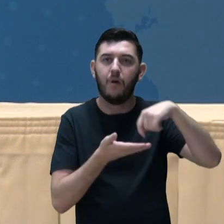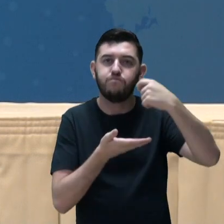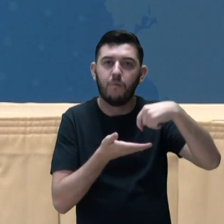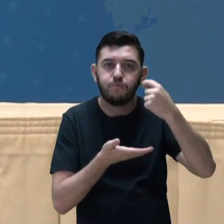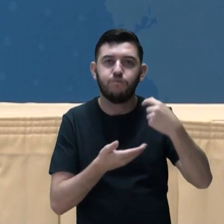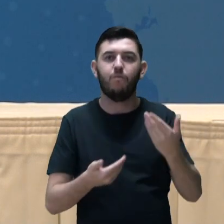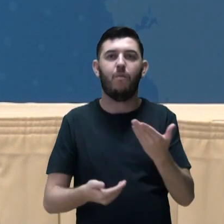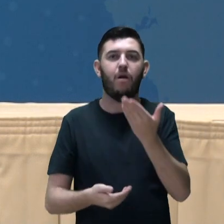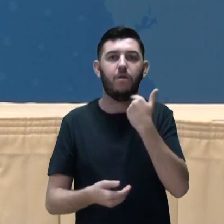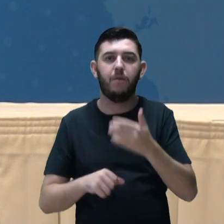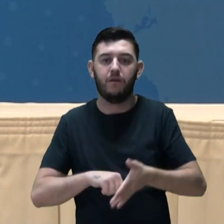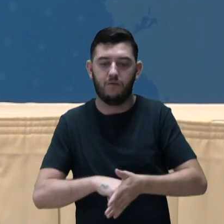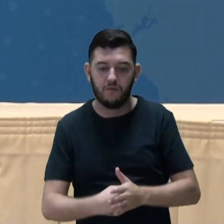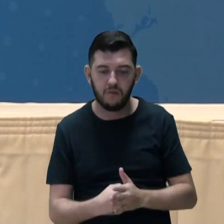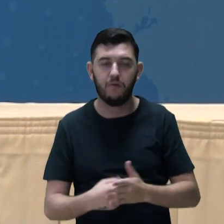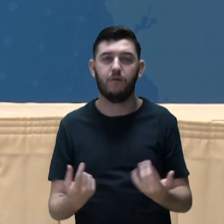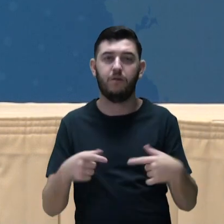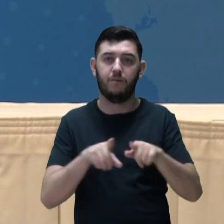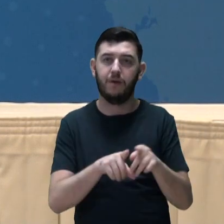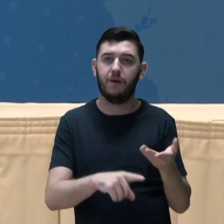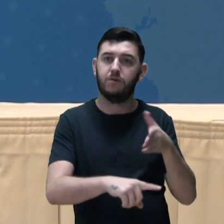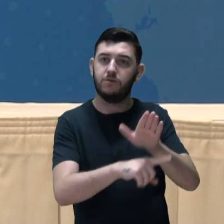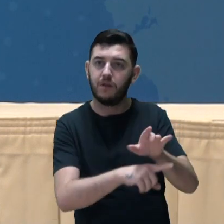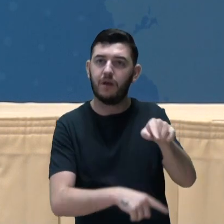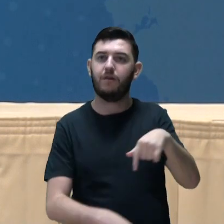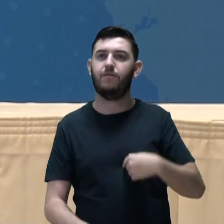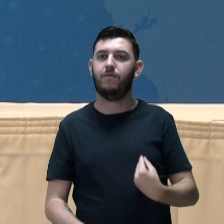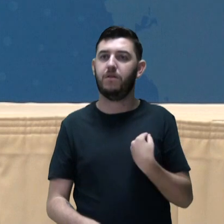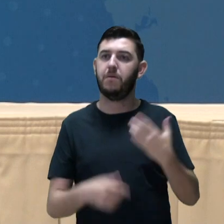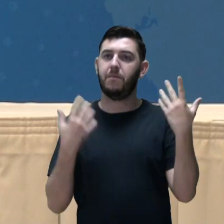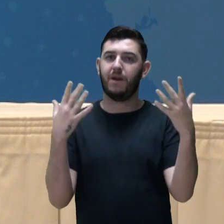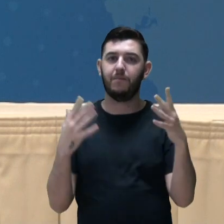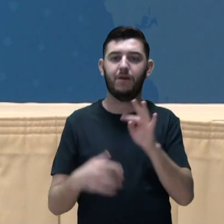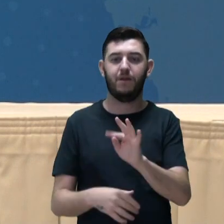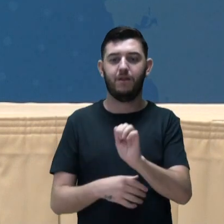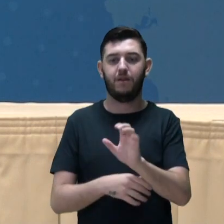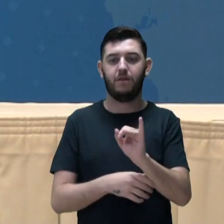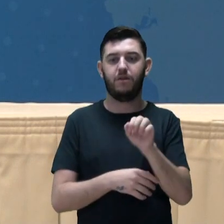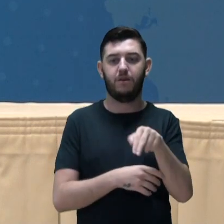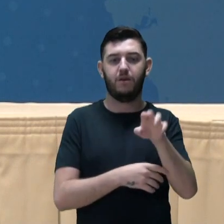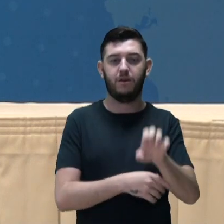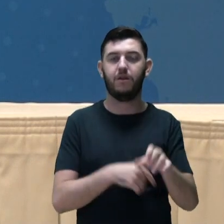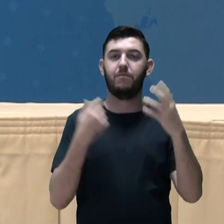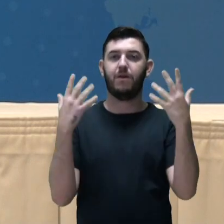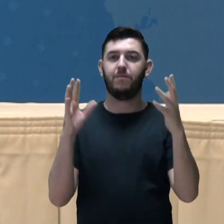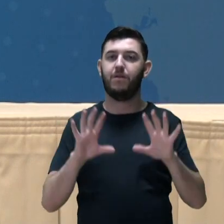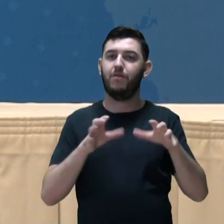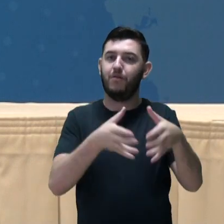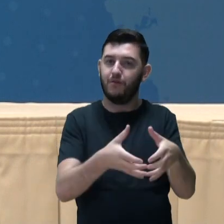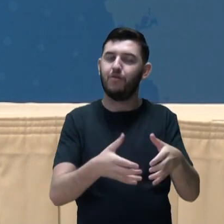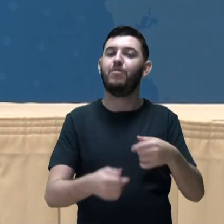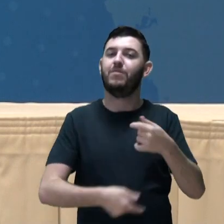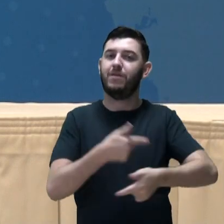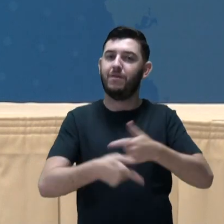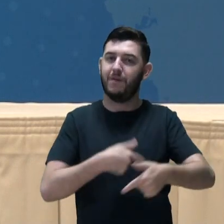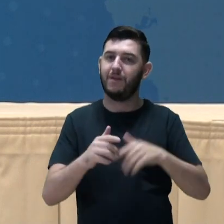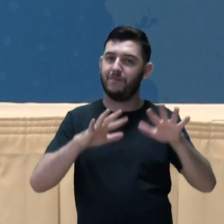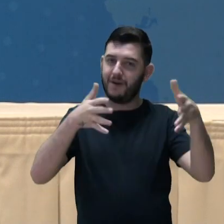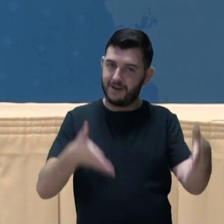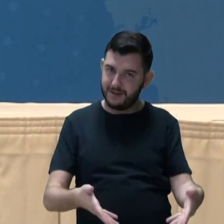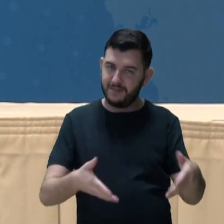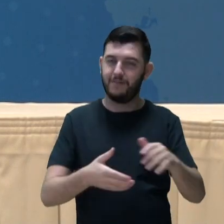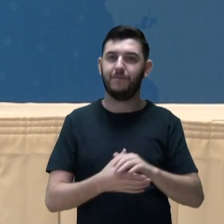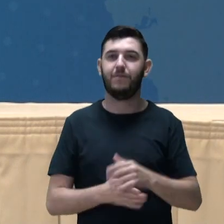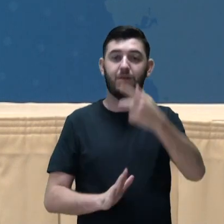dignidade e de sobrevivência à sua família. Então, parabéns, Tassi, parabéns a toda a equipe da CETEC envolvida na construção dessa